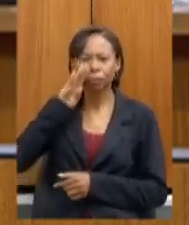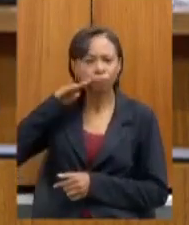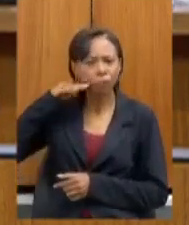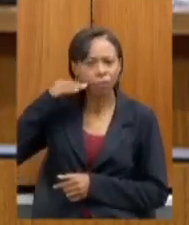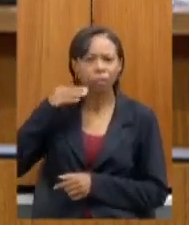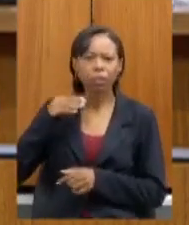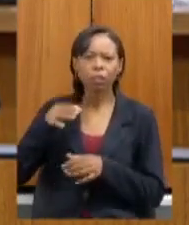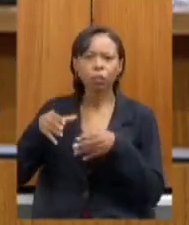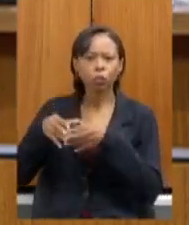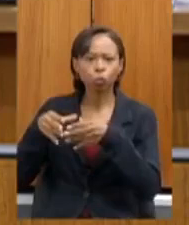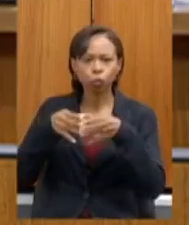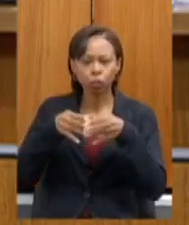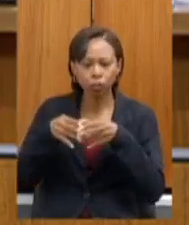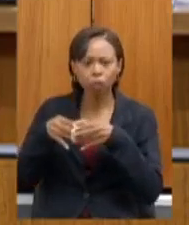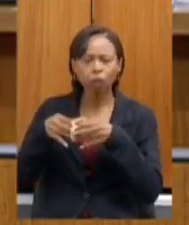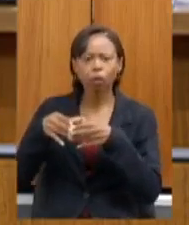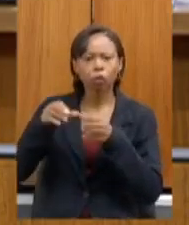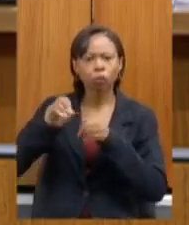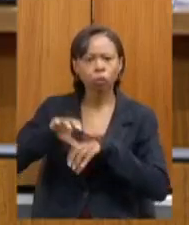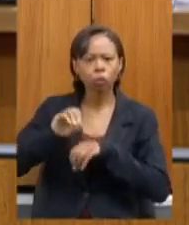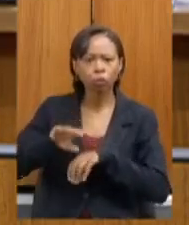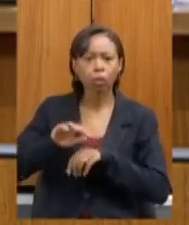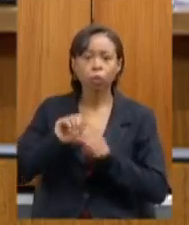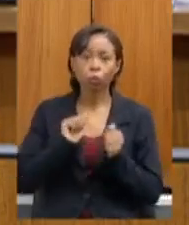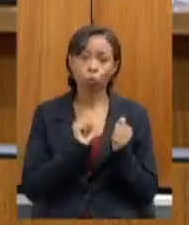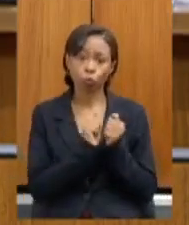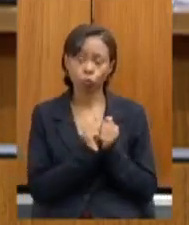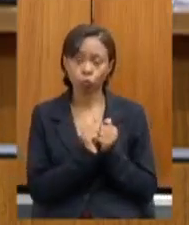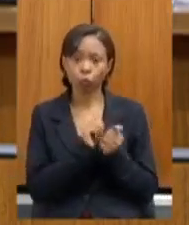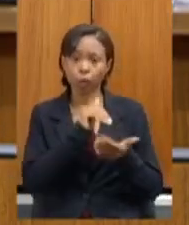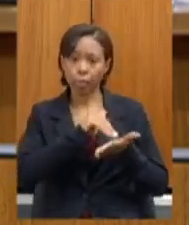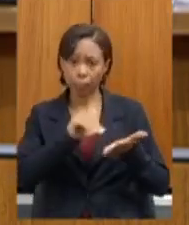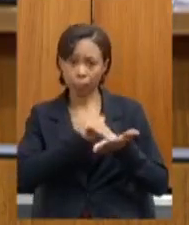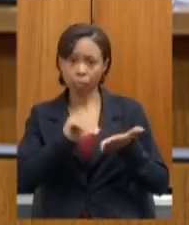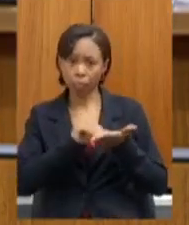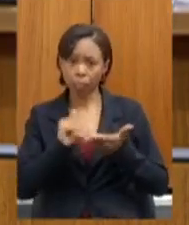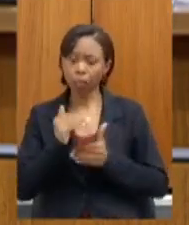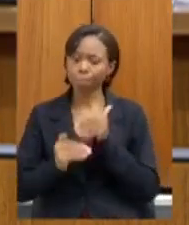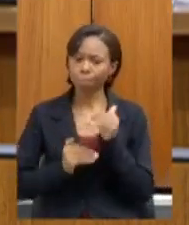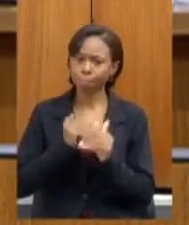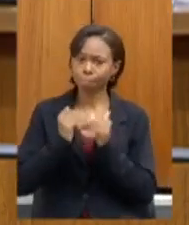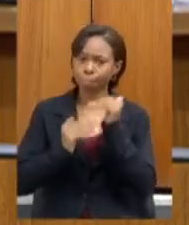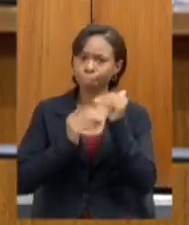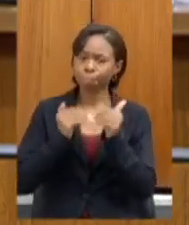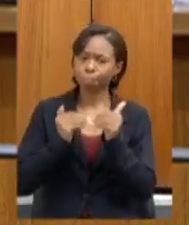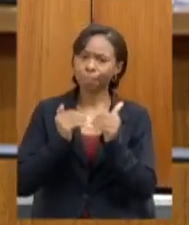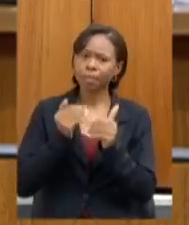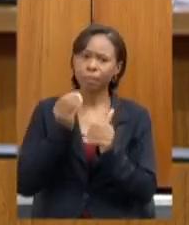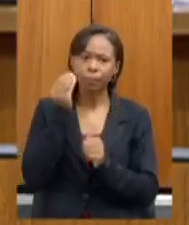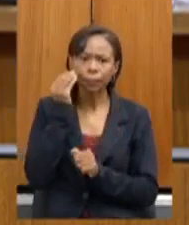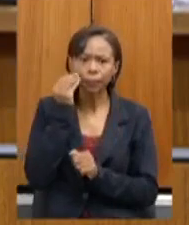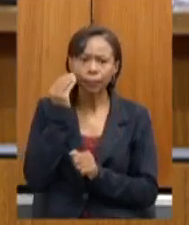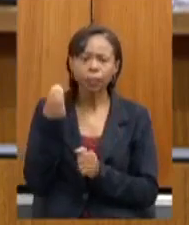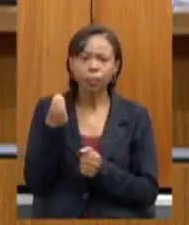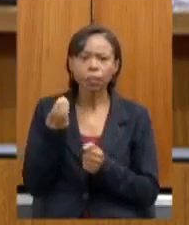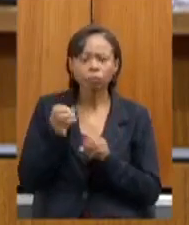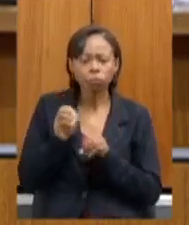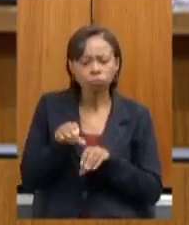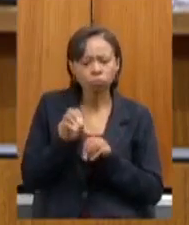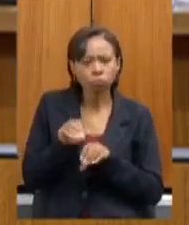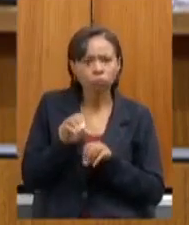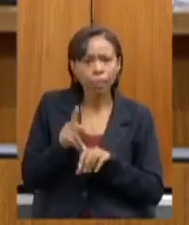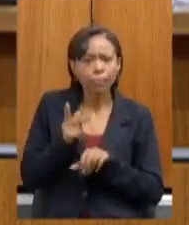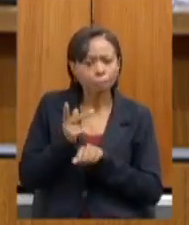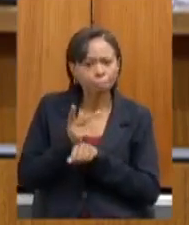educação também à disposição da secretaria para juntos buscarmos a construção de uma educação na